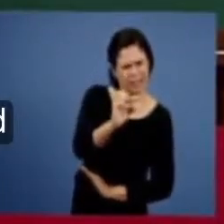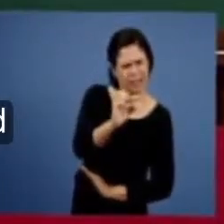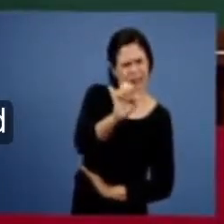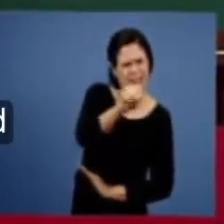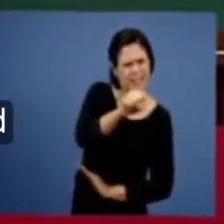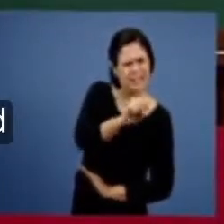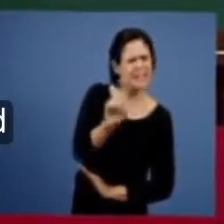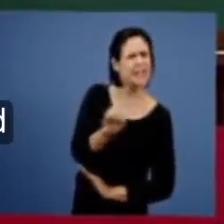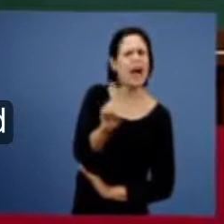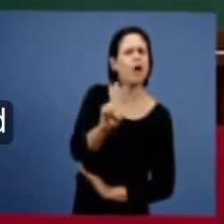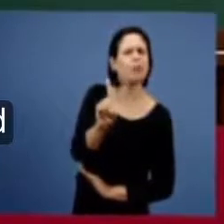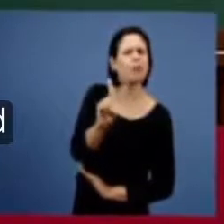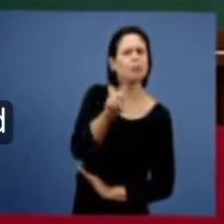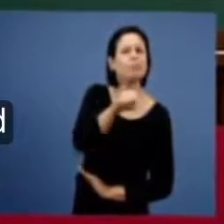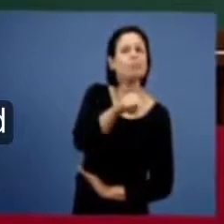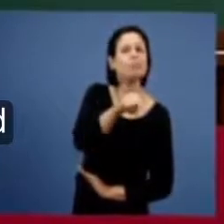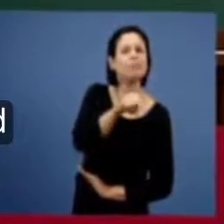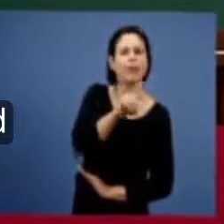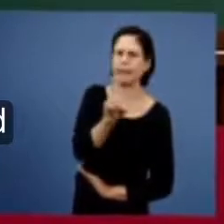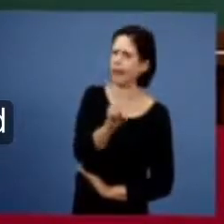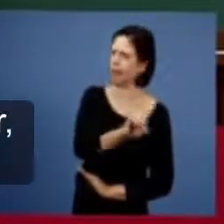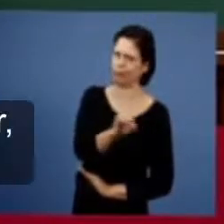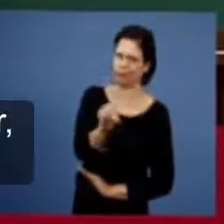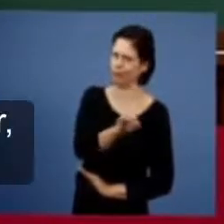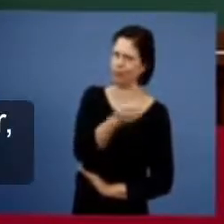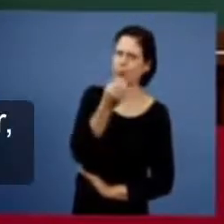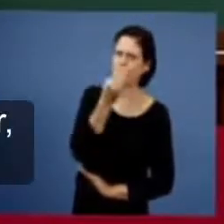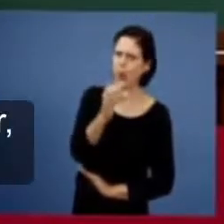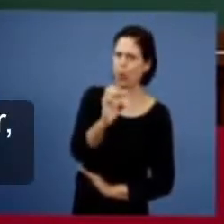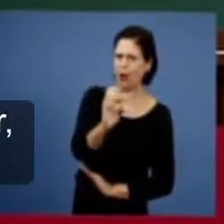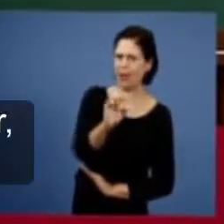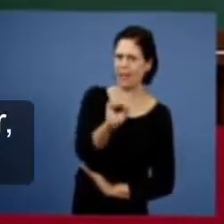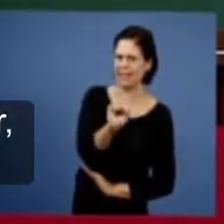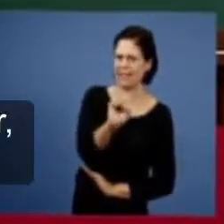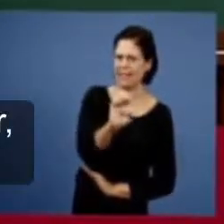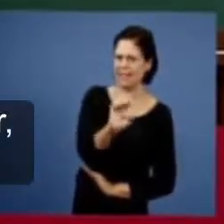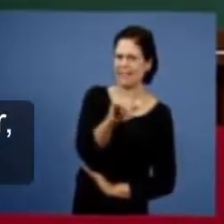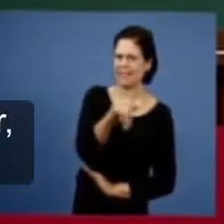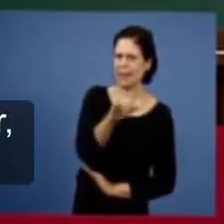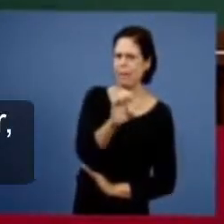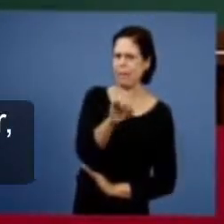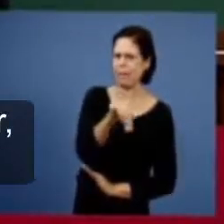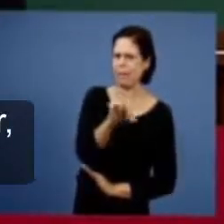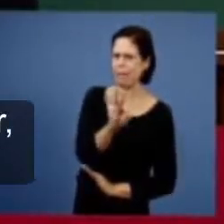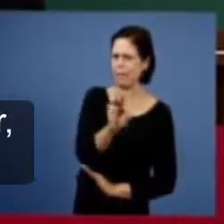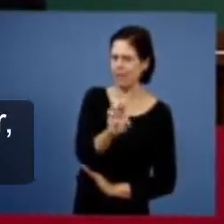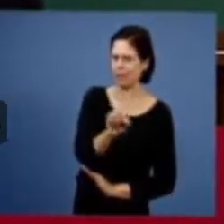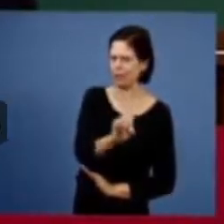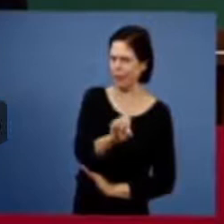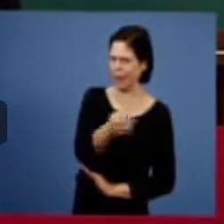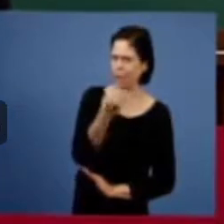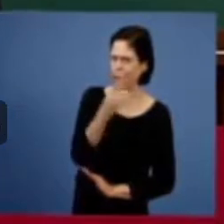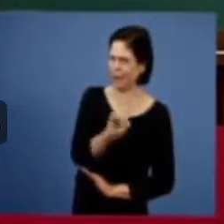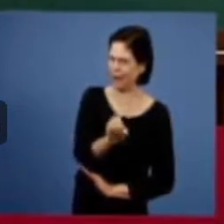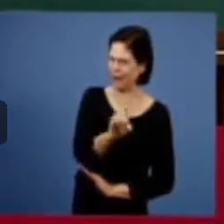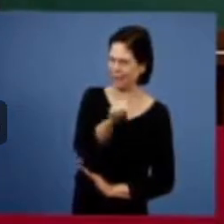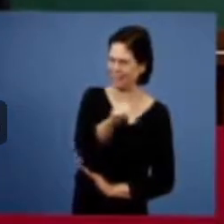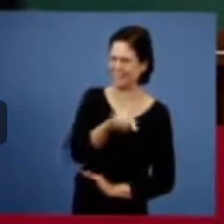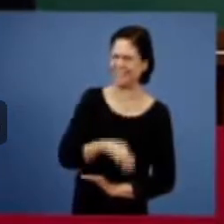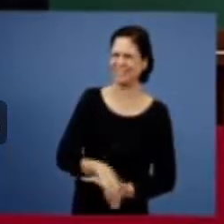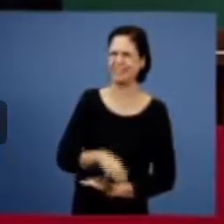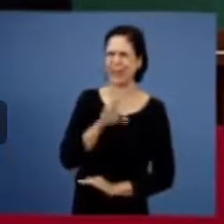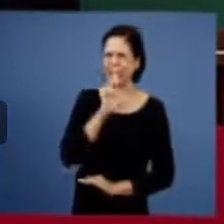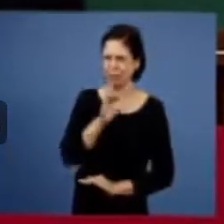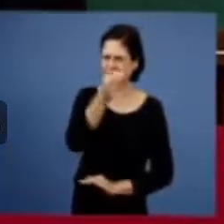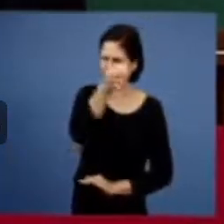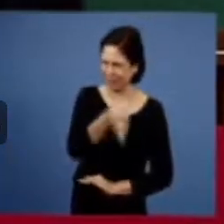Na verdade, o joio plantado não é a boa semente, todos certamente já tem essa resposta. Agora esse comentário